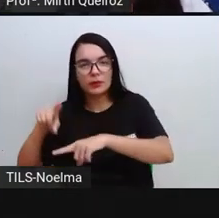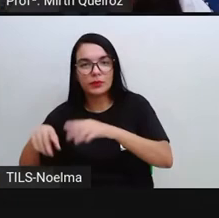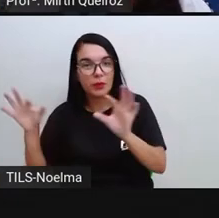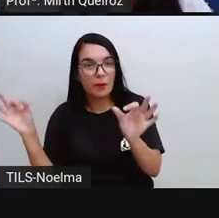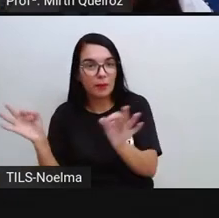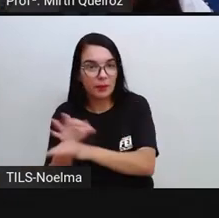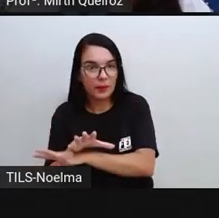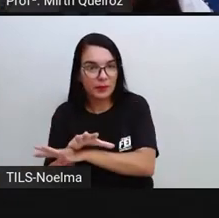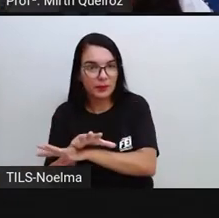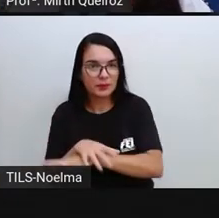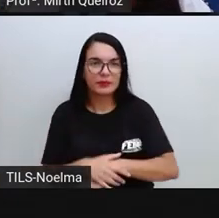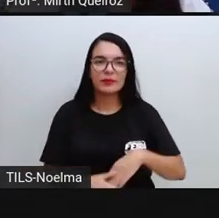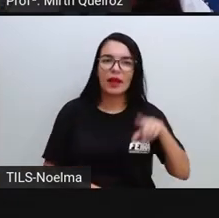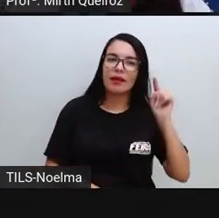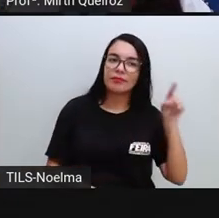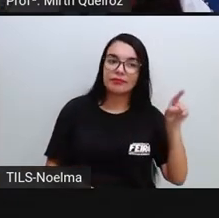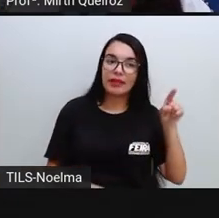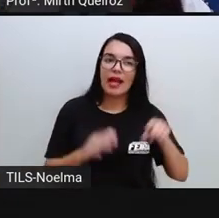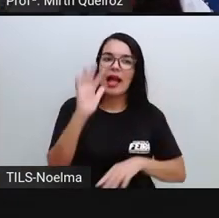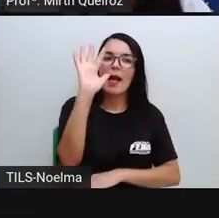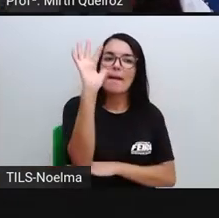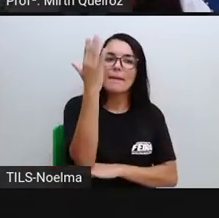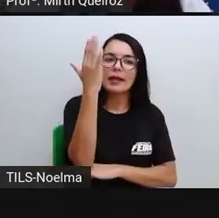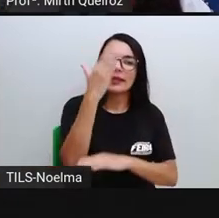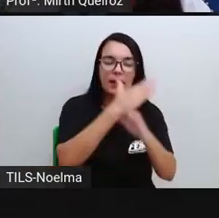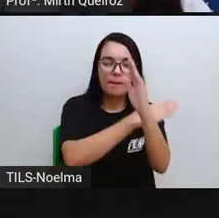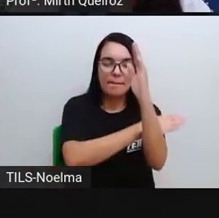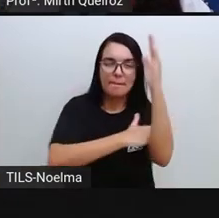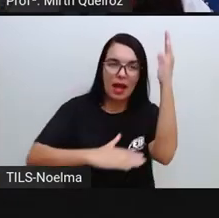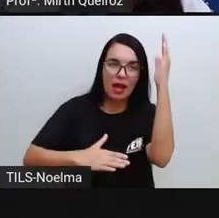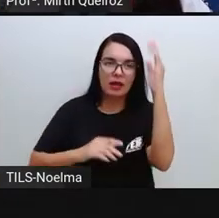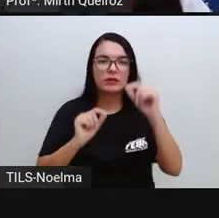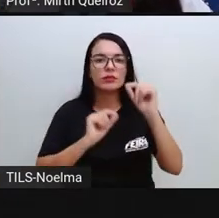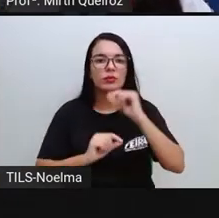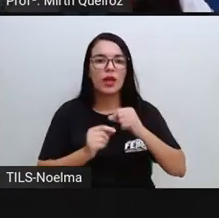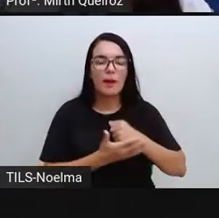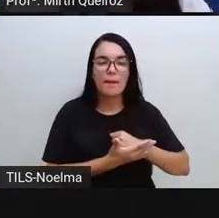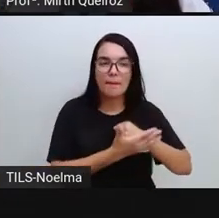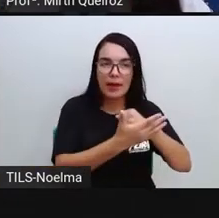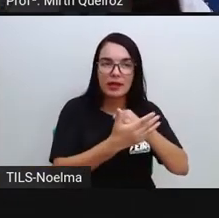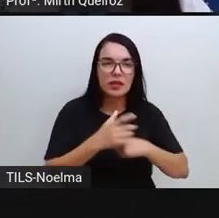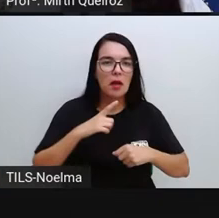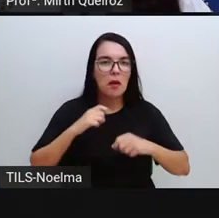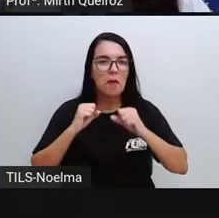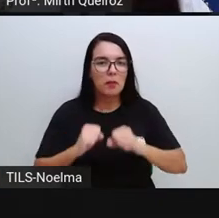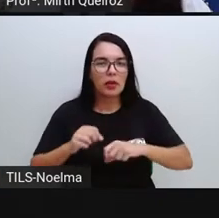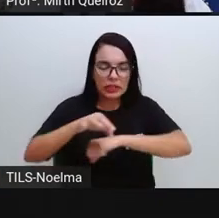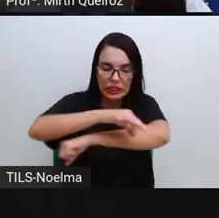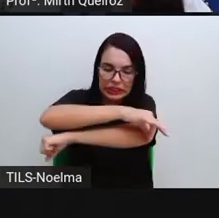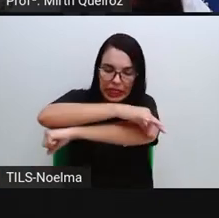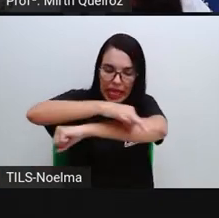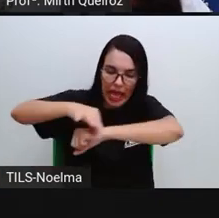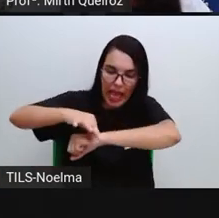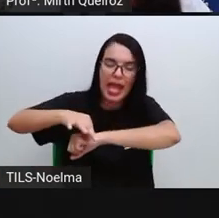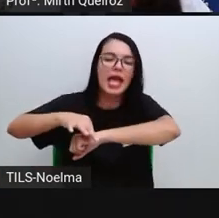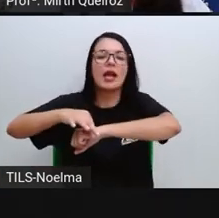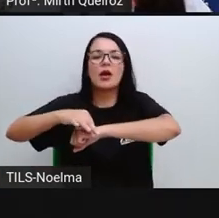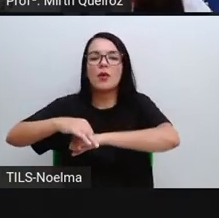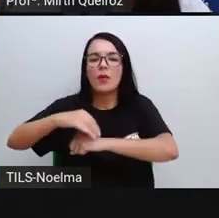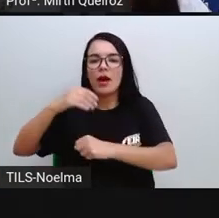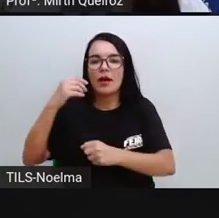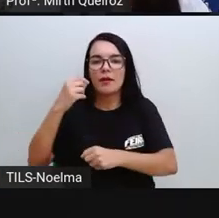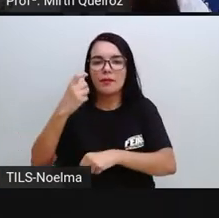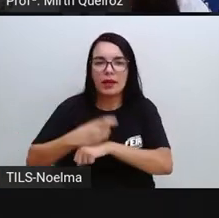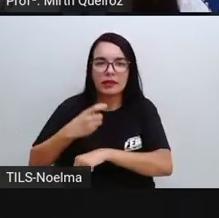madeira, né? Como matéria-prima, gente pode ter uma régua de madeira, o lápis também, que